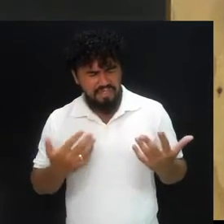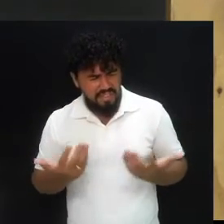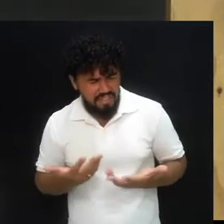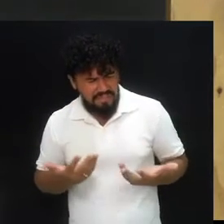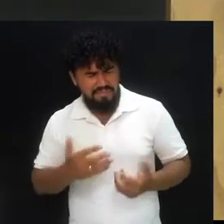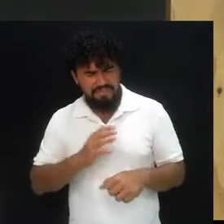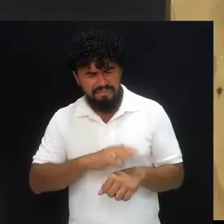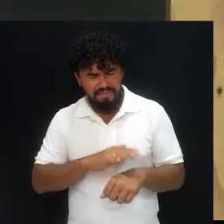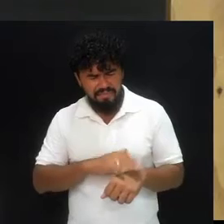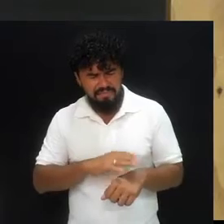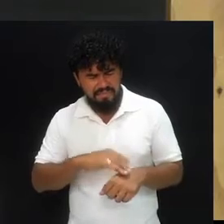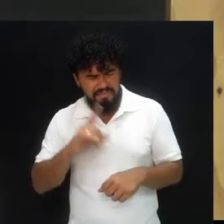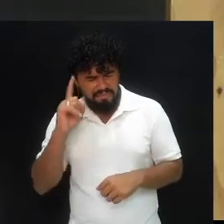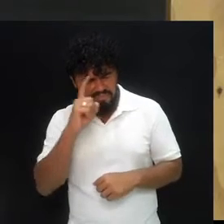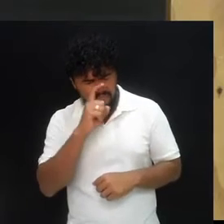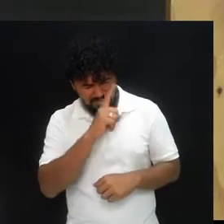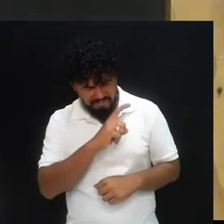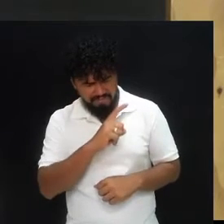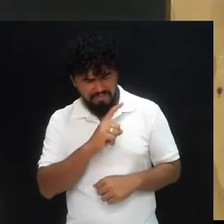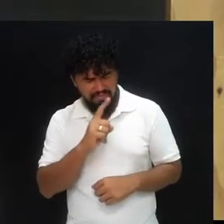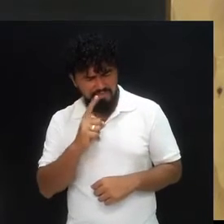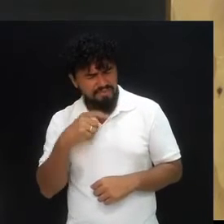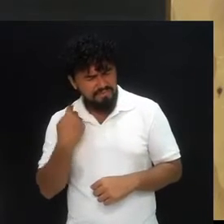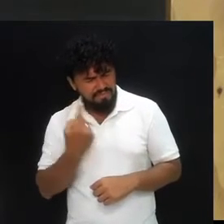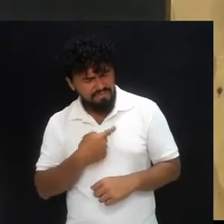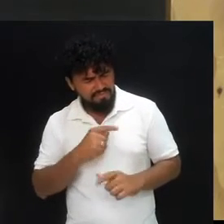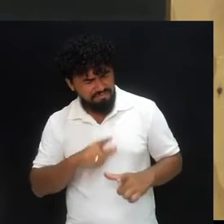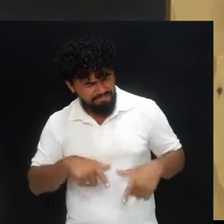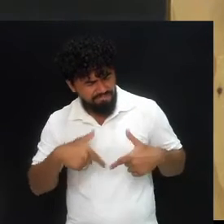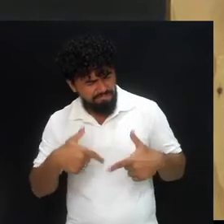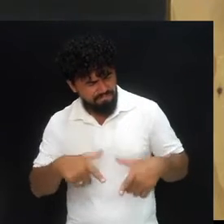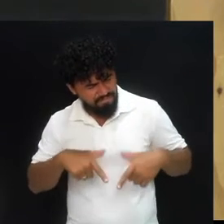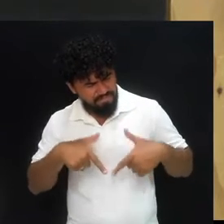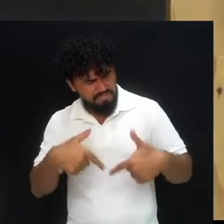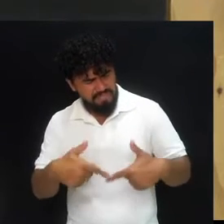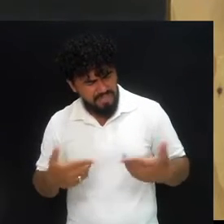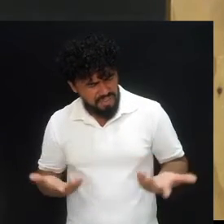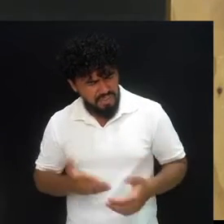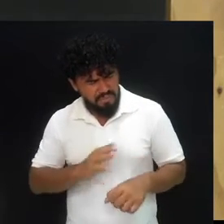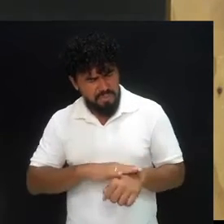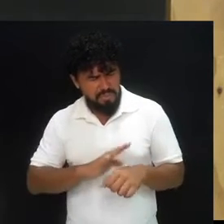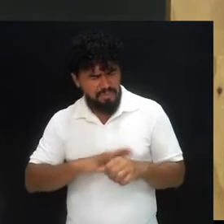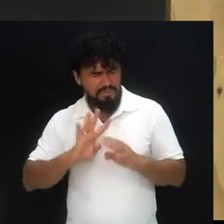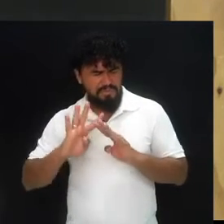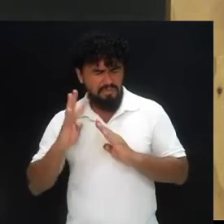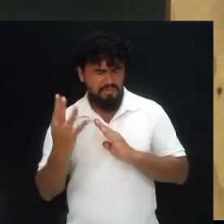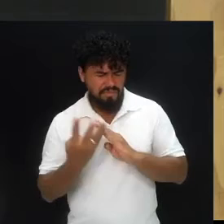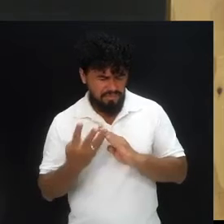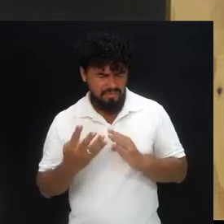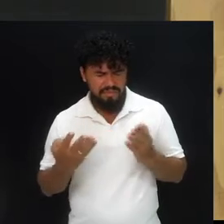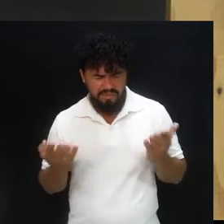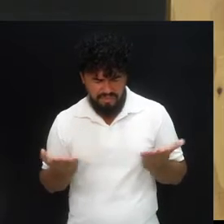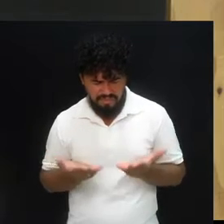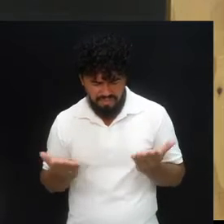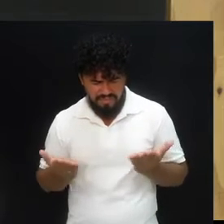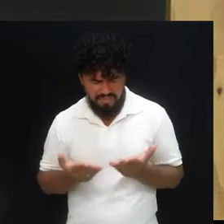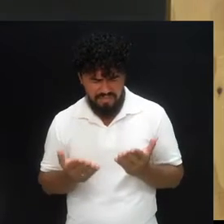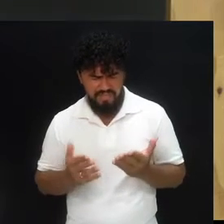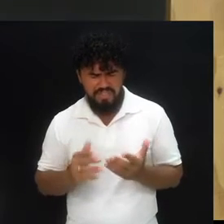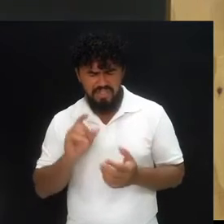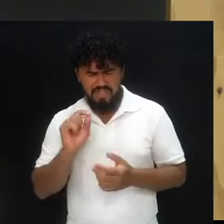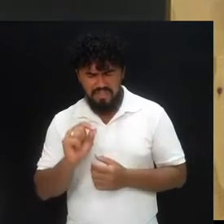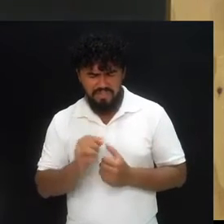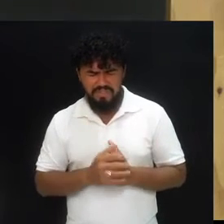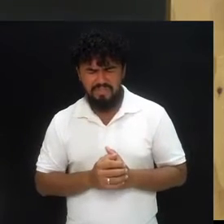momentos difíceis que nós enfrentamos, como estamos agora, nessa quarentena. Te pedimos que, a partir do exemplo de